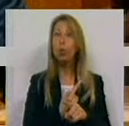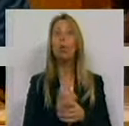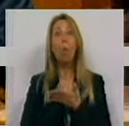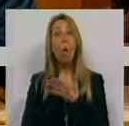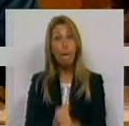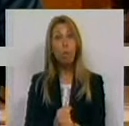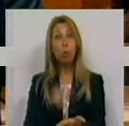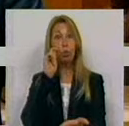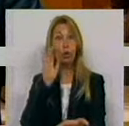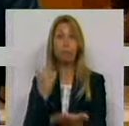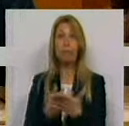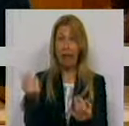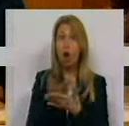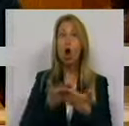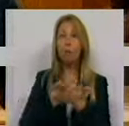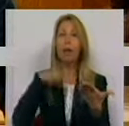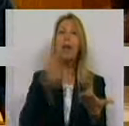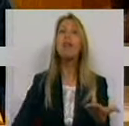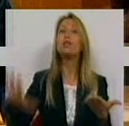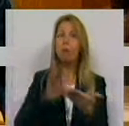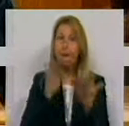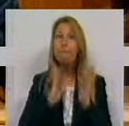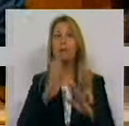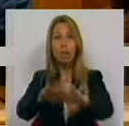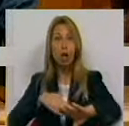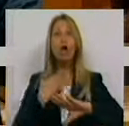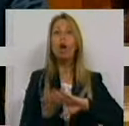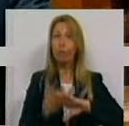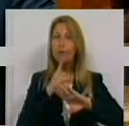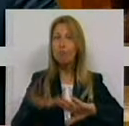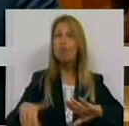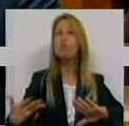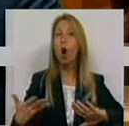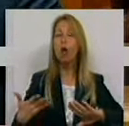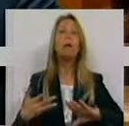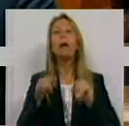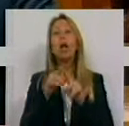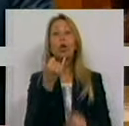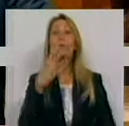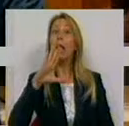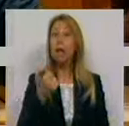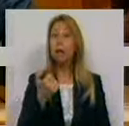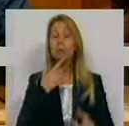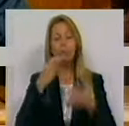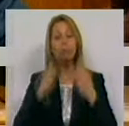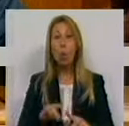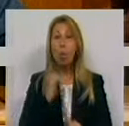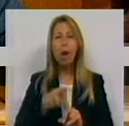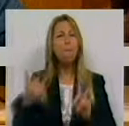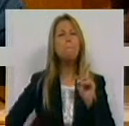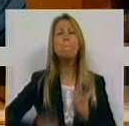turismo para a economia nacional pode e deve ser reforçado. 2015 será certamente um ano ainda melhor.